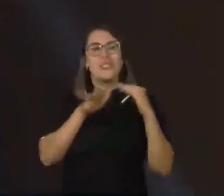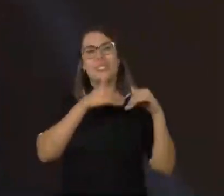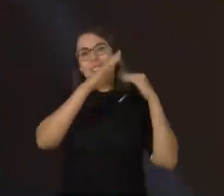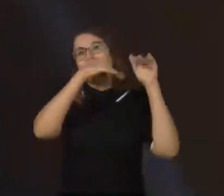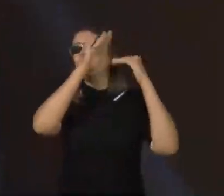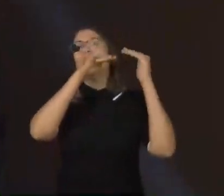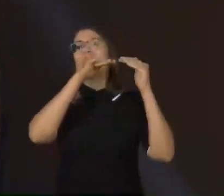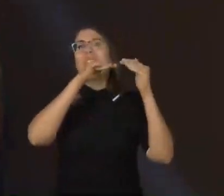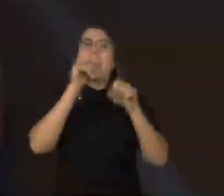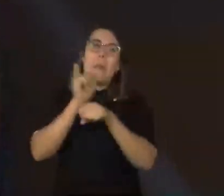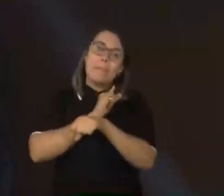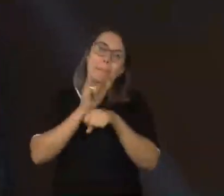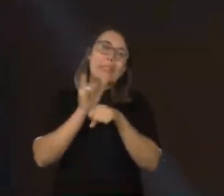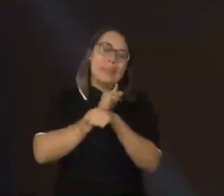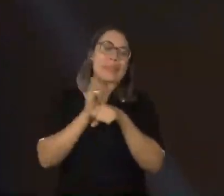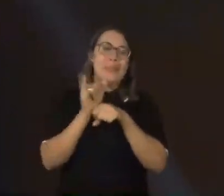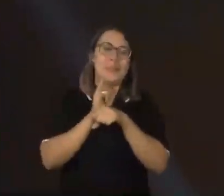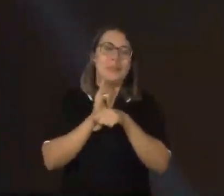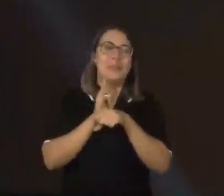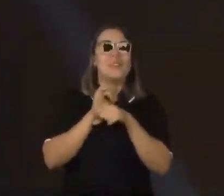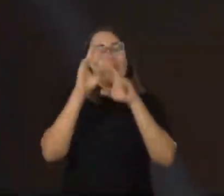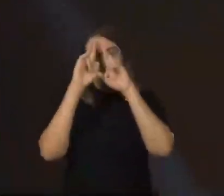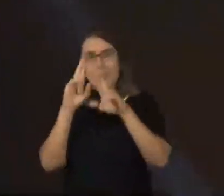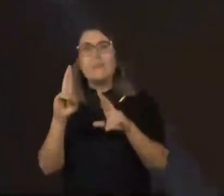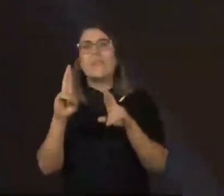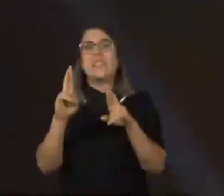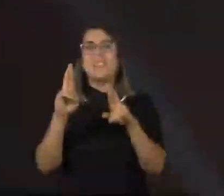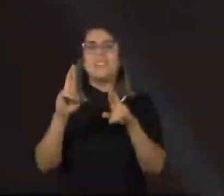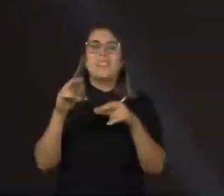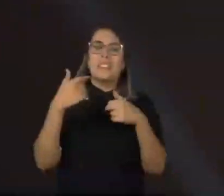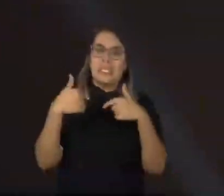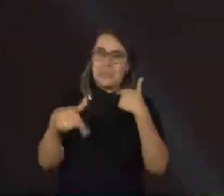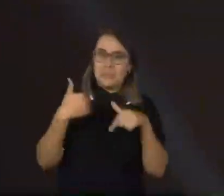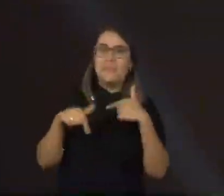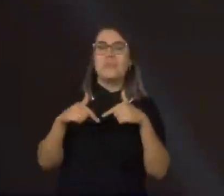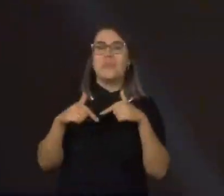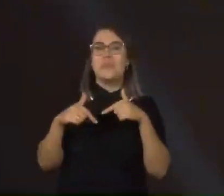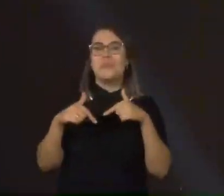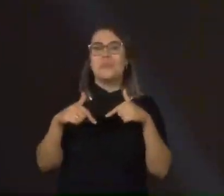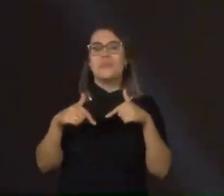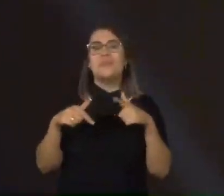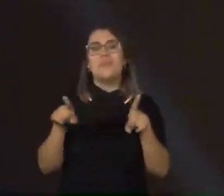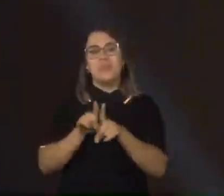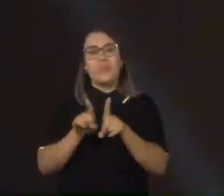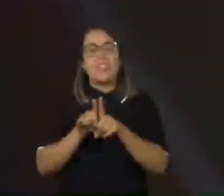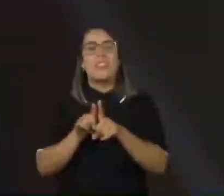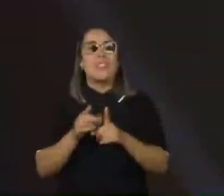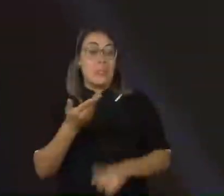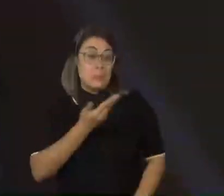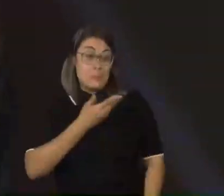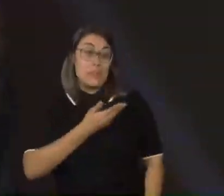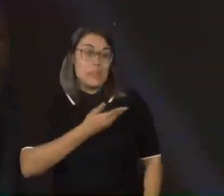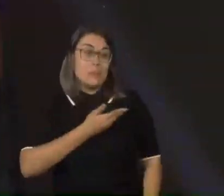habilidades sociais de respeito, de trabalho em equipe, de tolerância, de amizade,